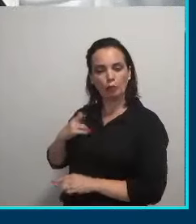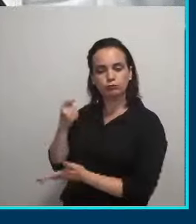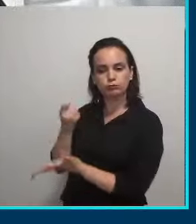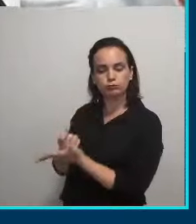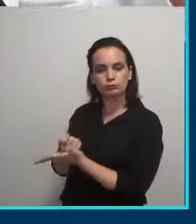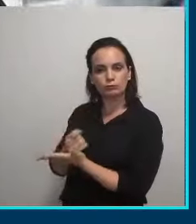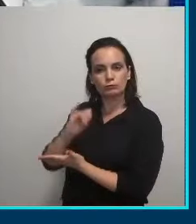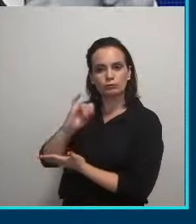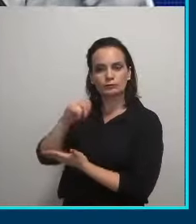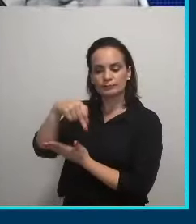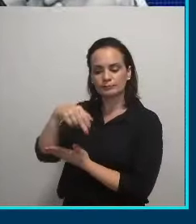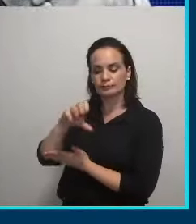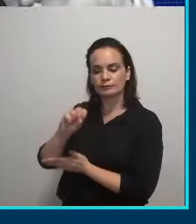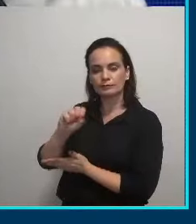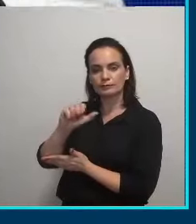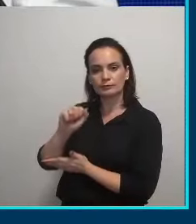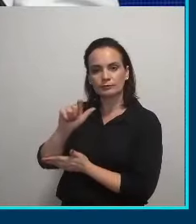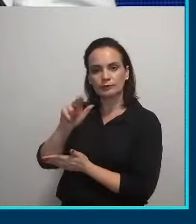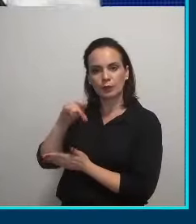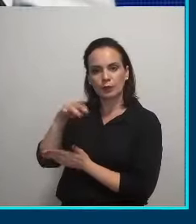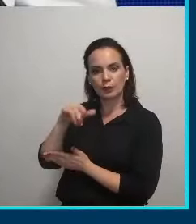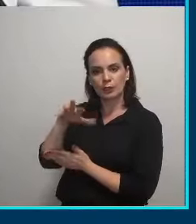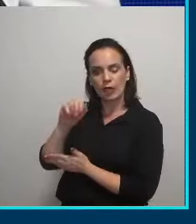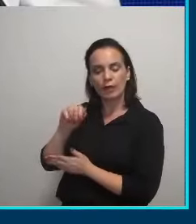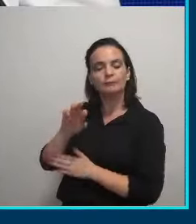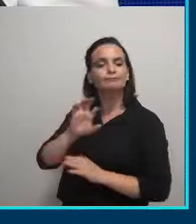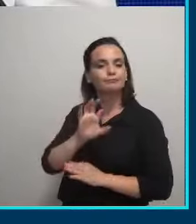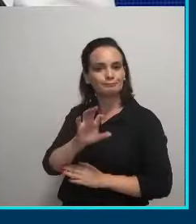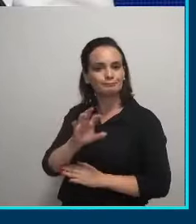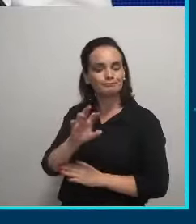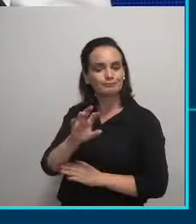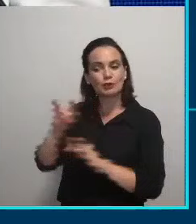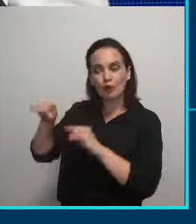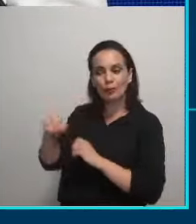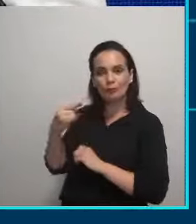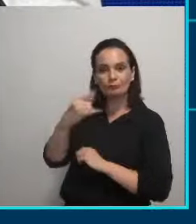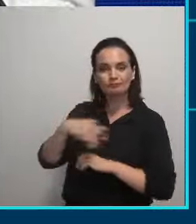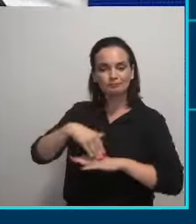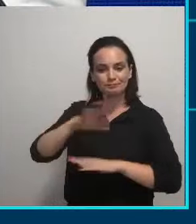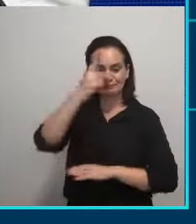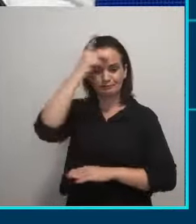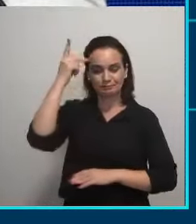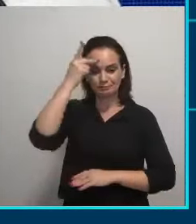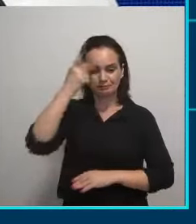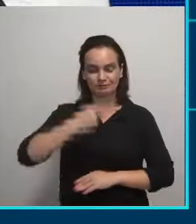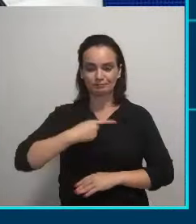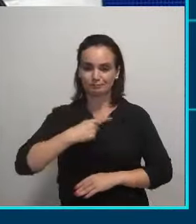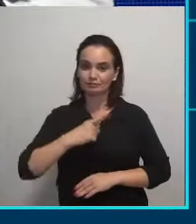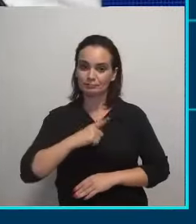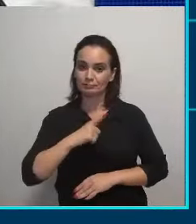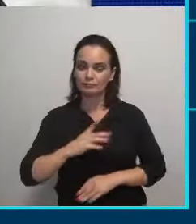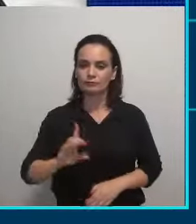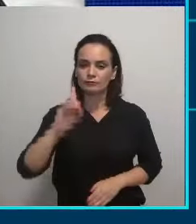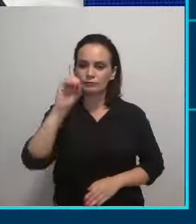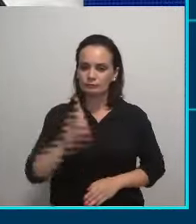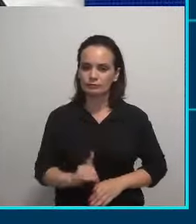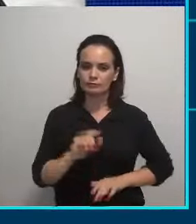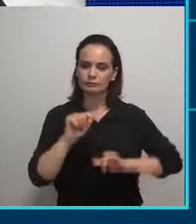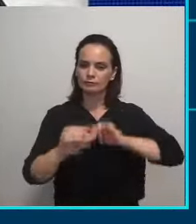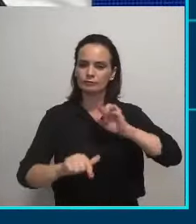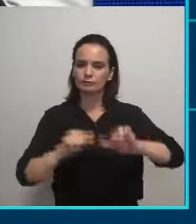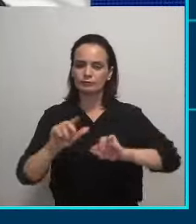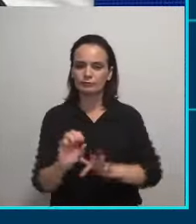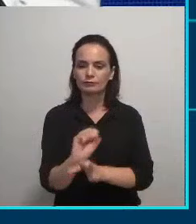vamos trazer e atrair mais os catadores autônomos para que eles tenham os seus direitos trabalhistas